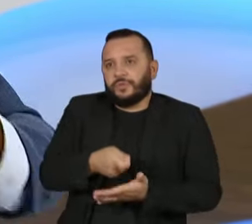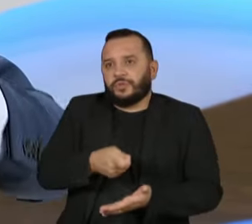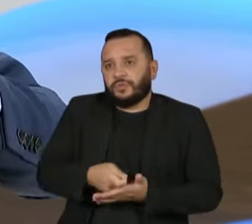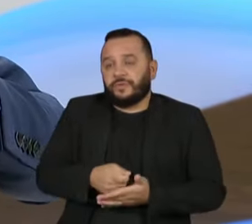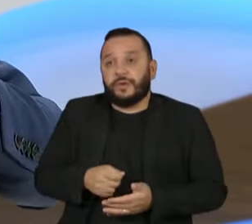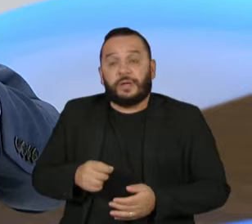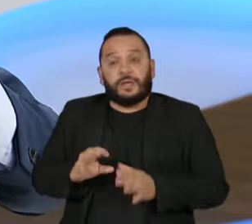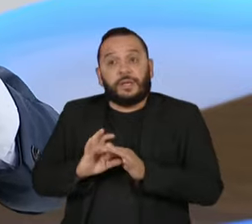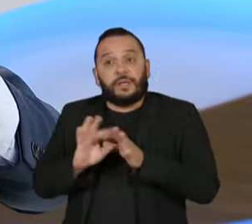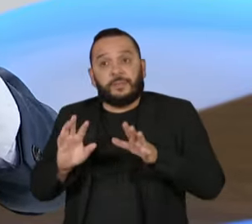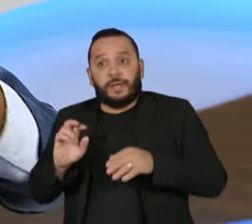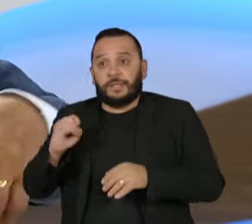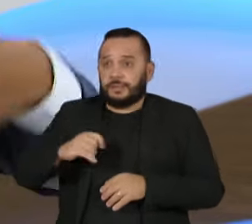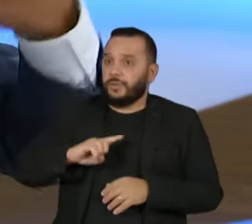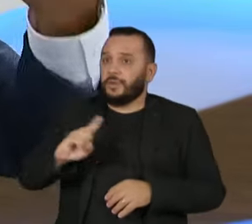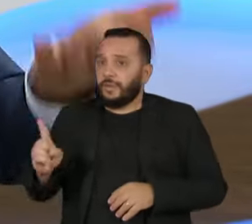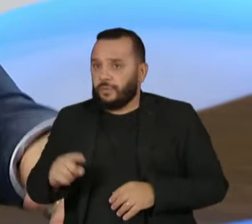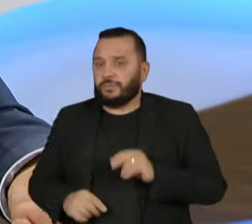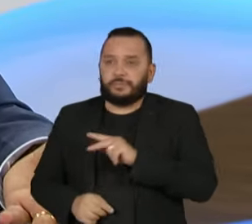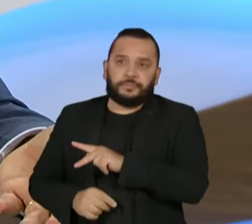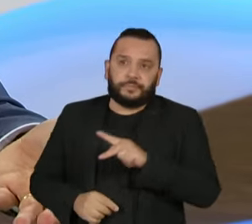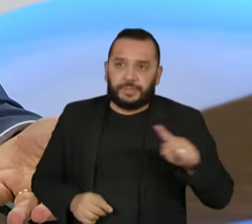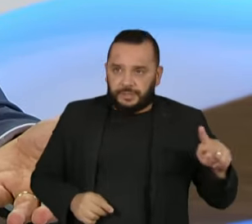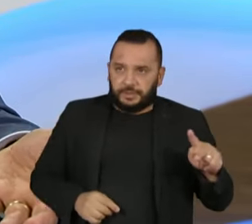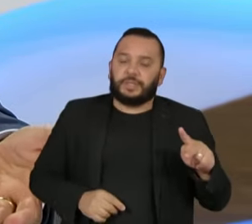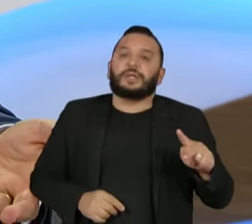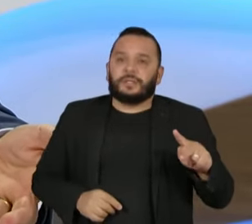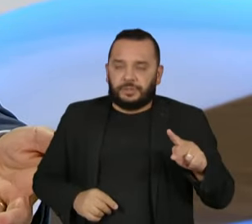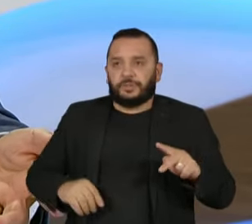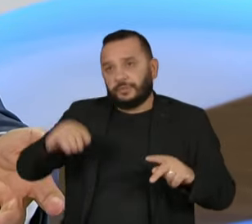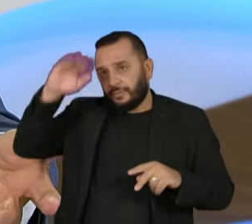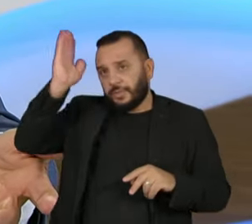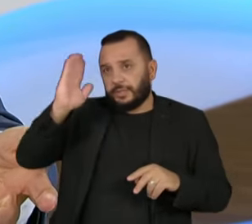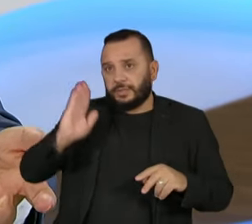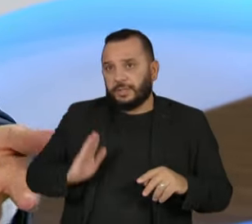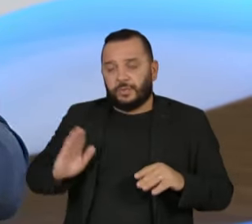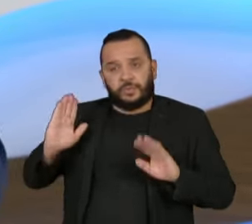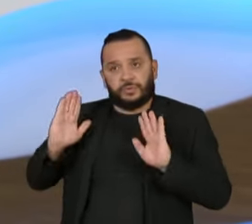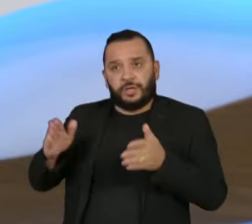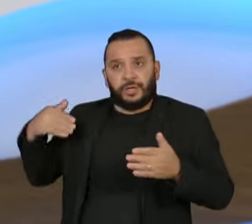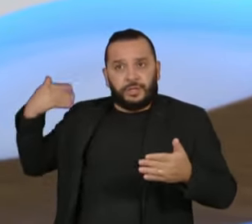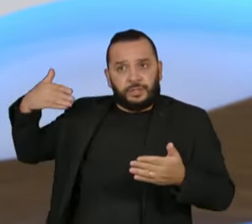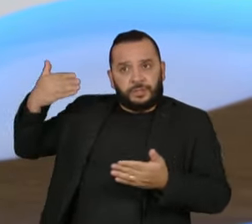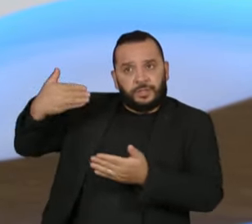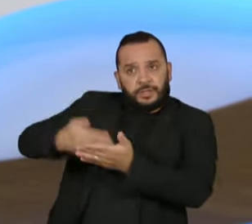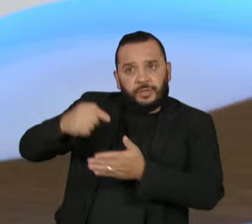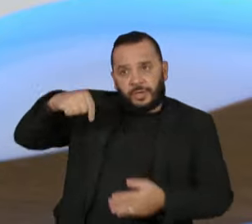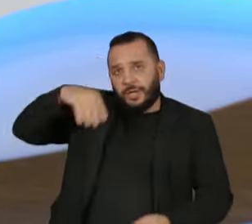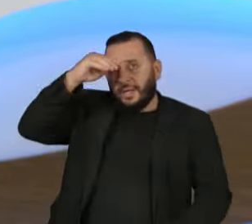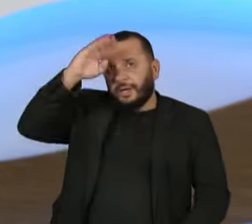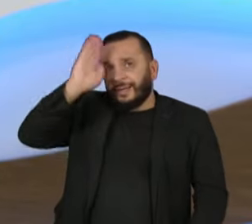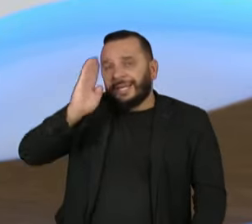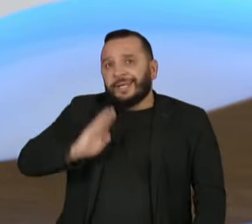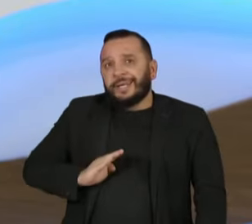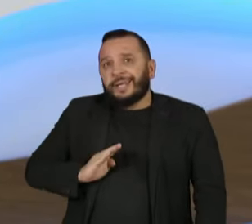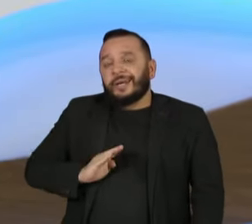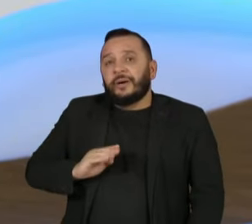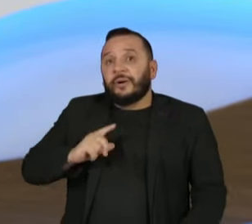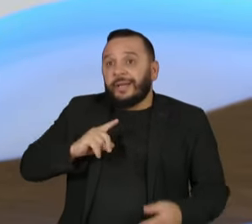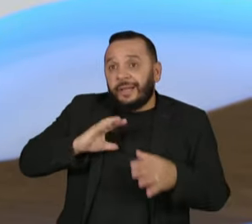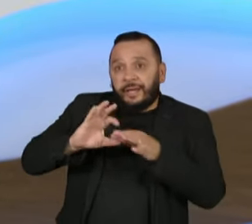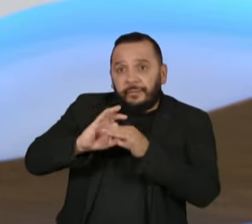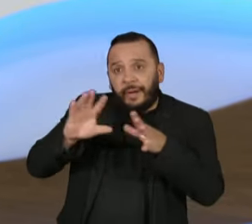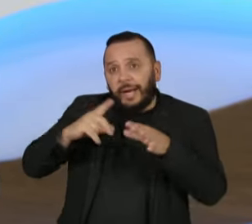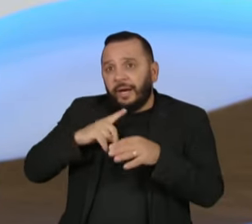O presidente da República, como historicamente se praticou no Brasil, para as outras